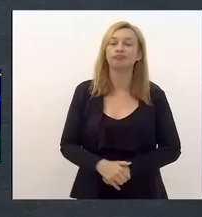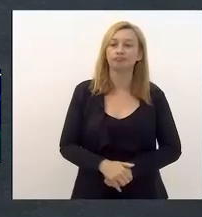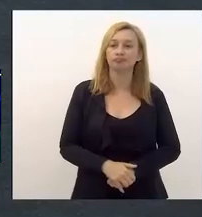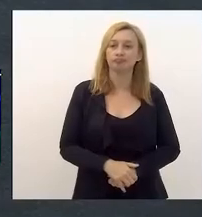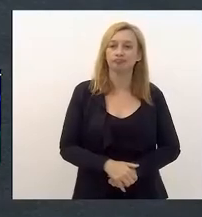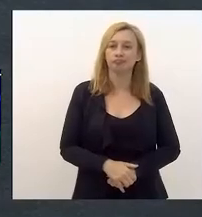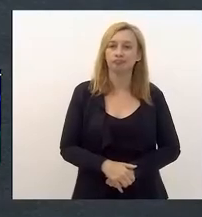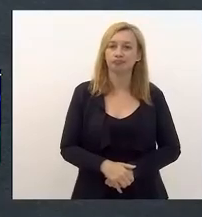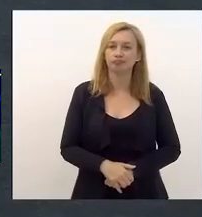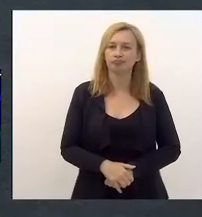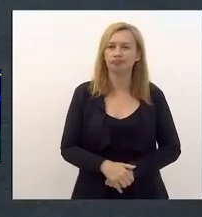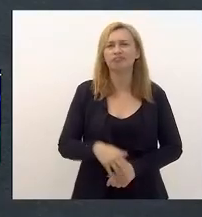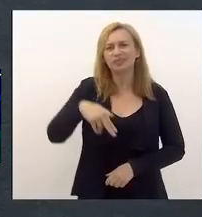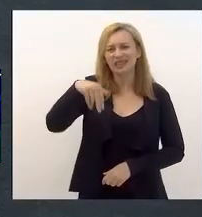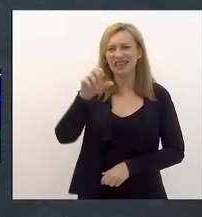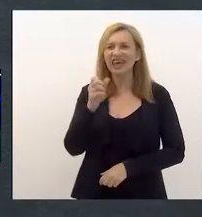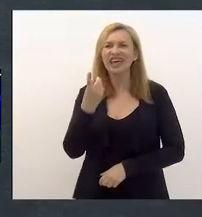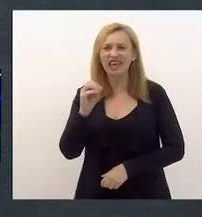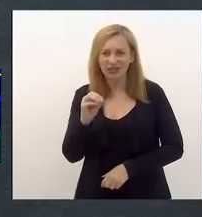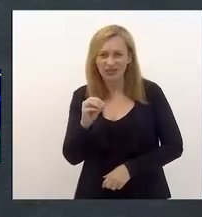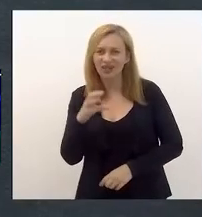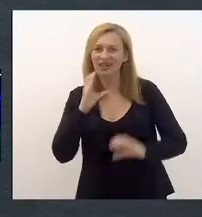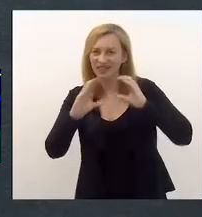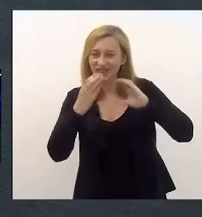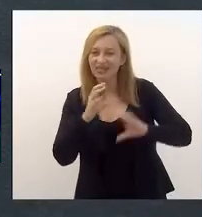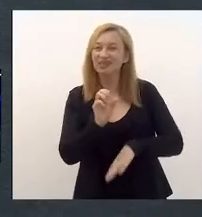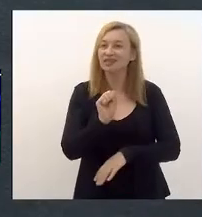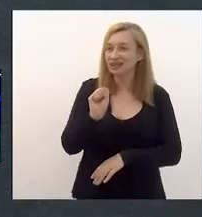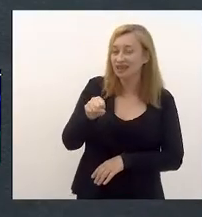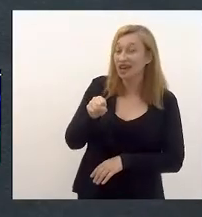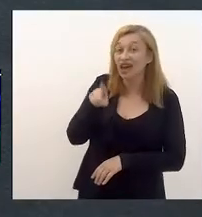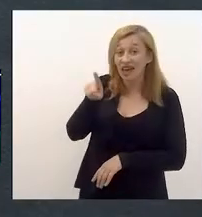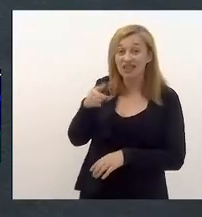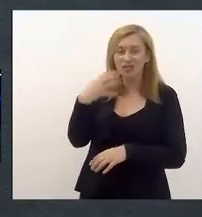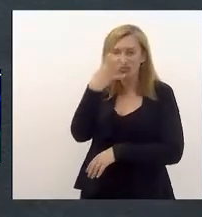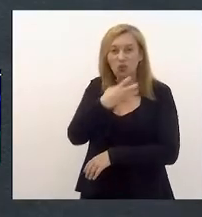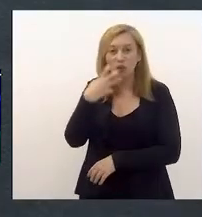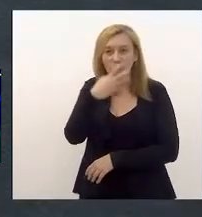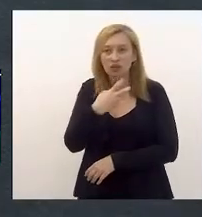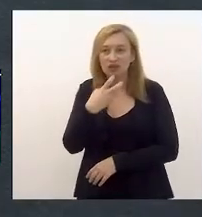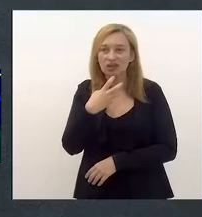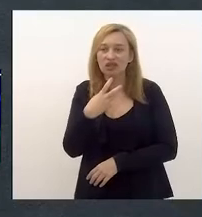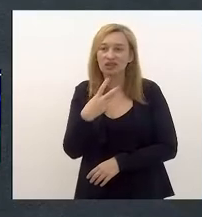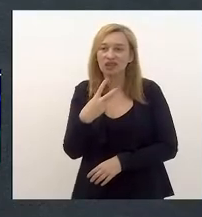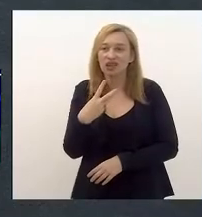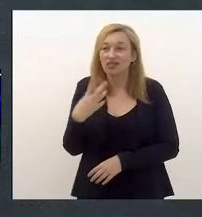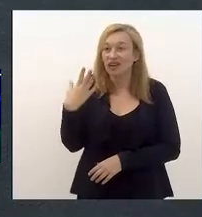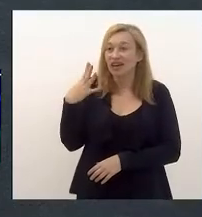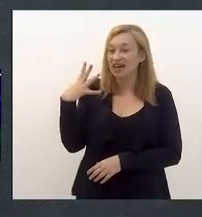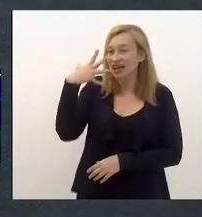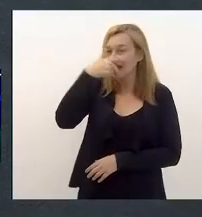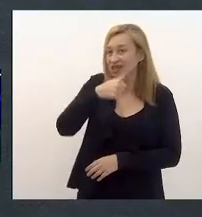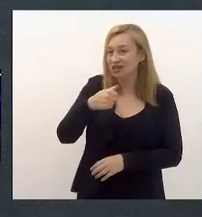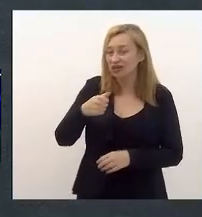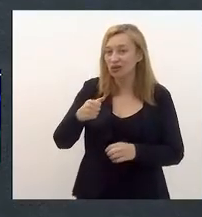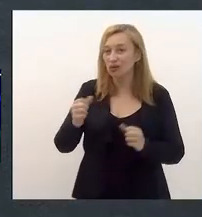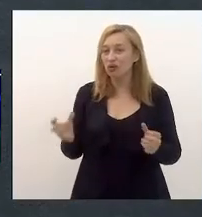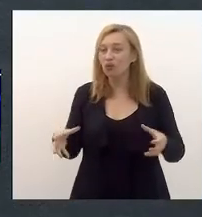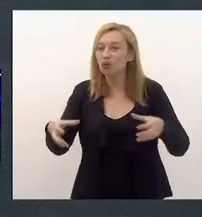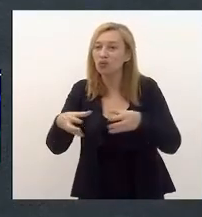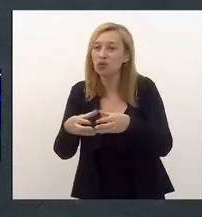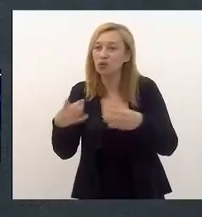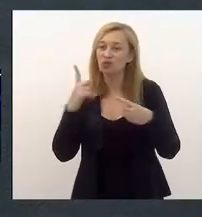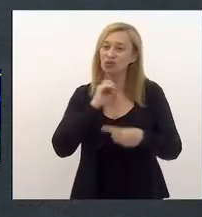Com o Neguinho cantando? Com o Neguinho. Vamos eternizar, porque essa música, apesar de ela ficar mais bonita com a torcida do Flamengo, ela